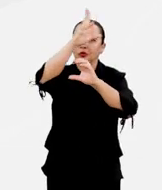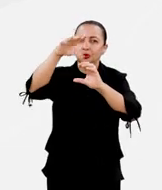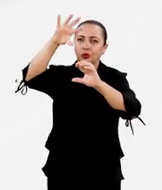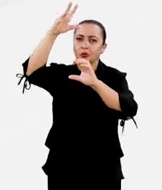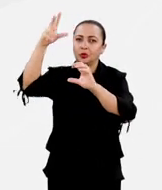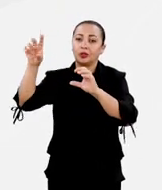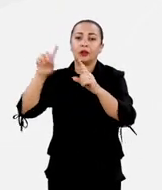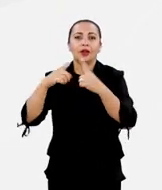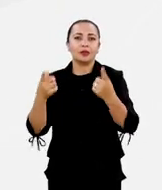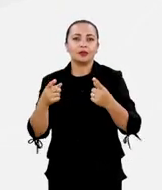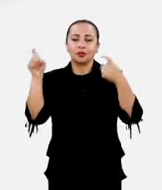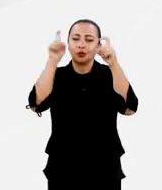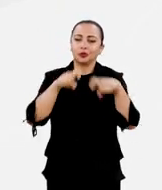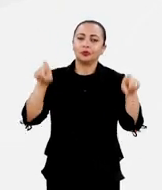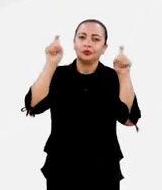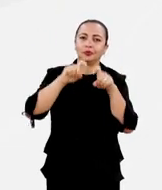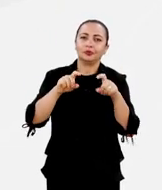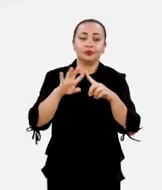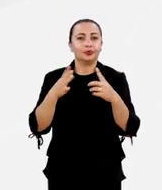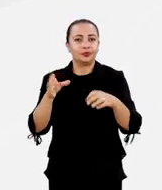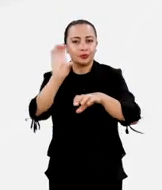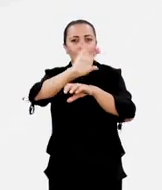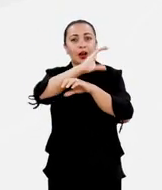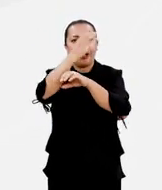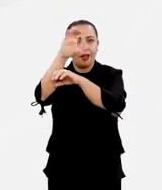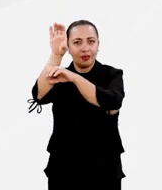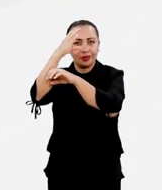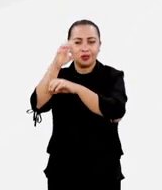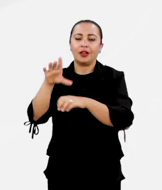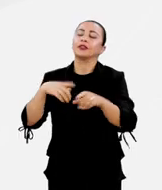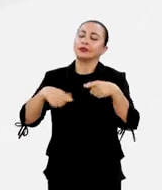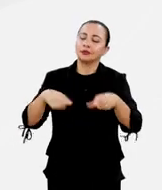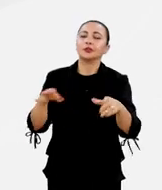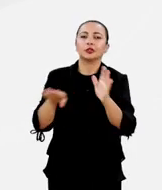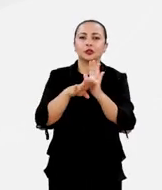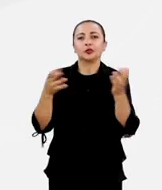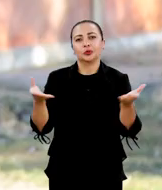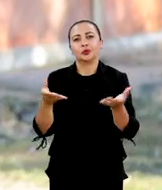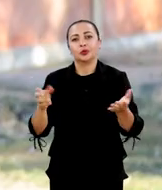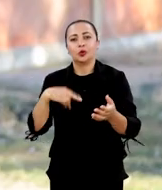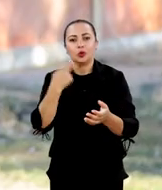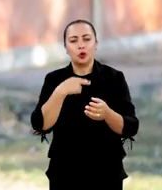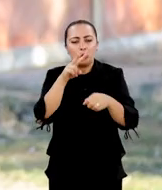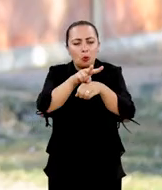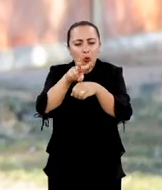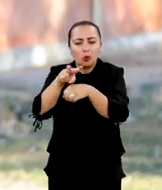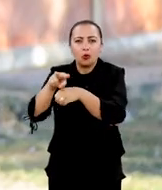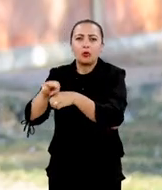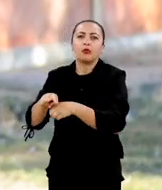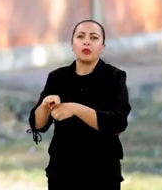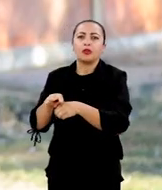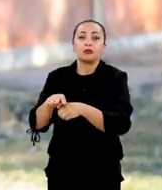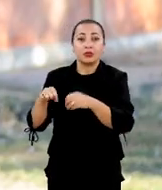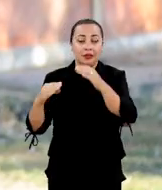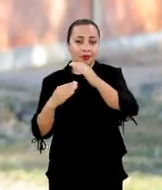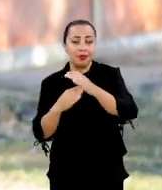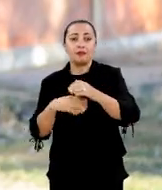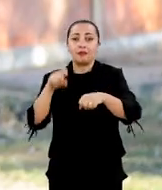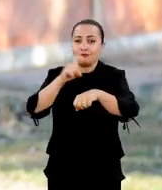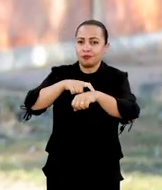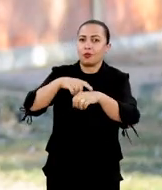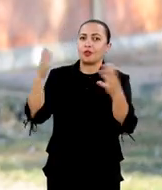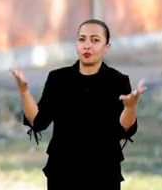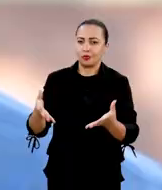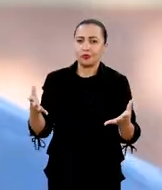ionosféricos, só que agora, digital. E este radar funciona até hoje. Hoje, nós monitoramos, em